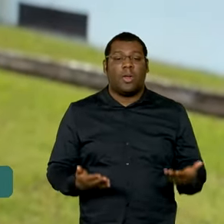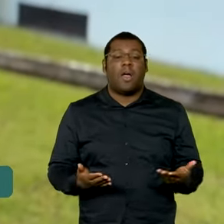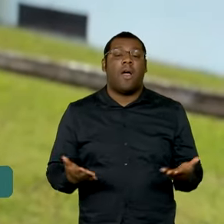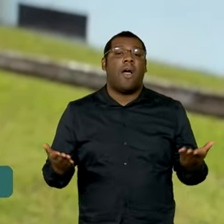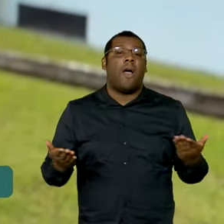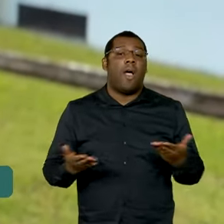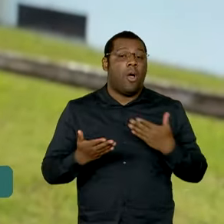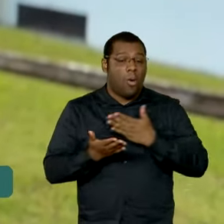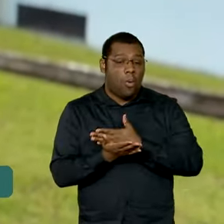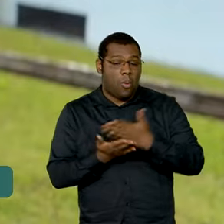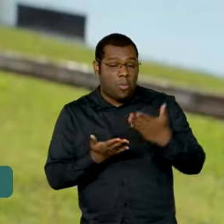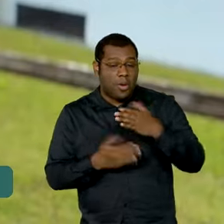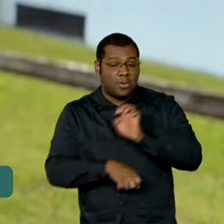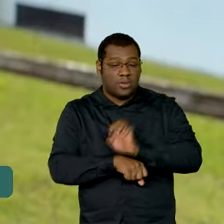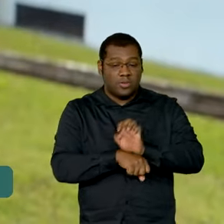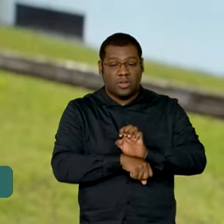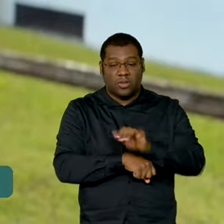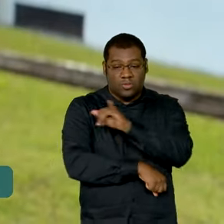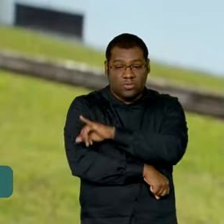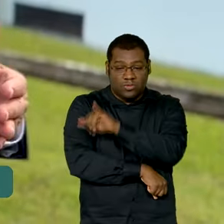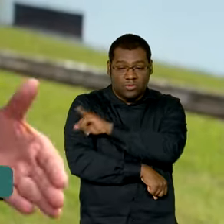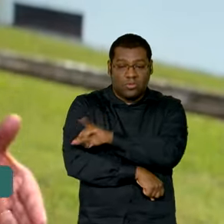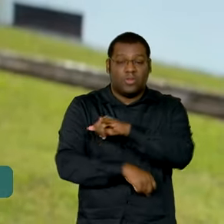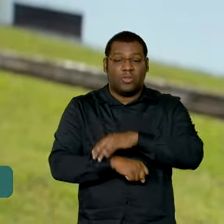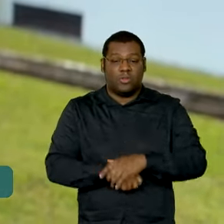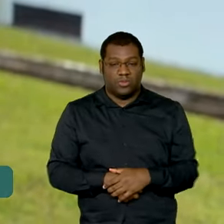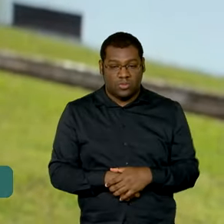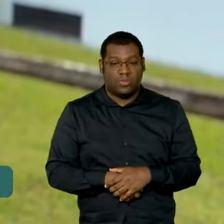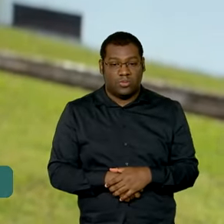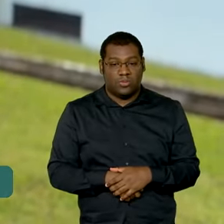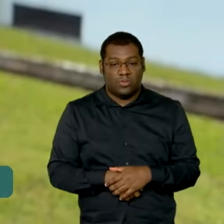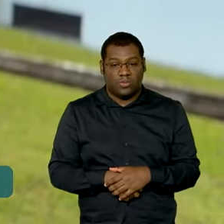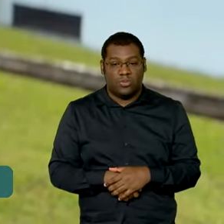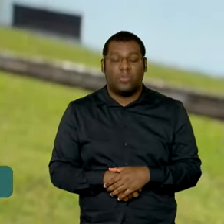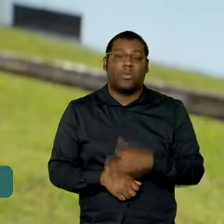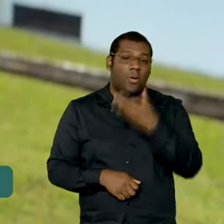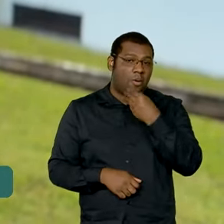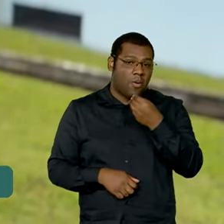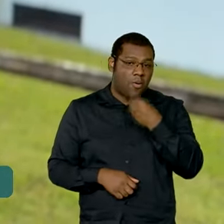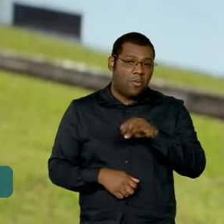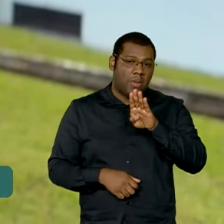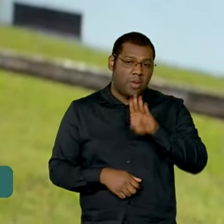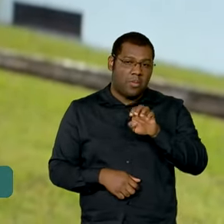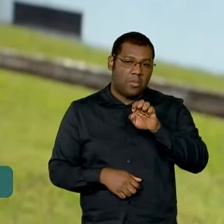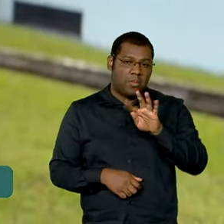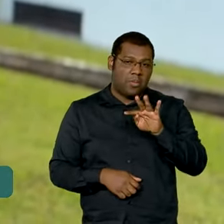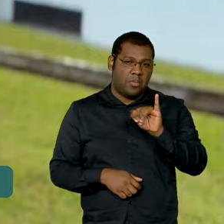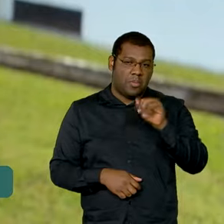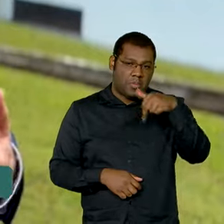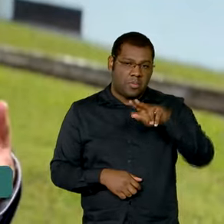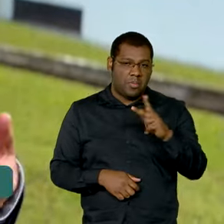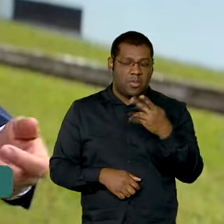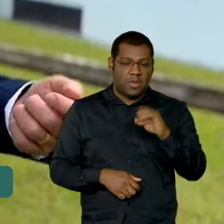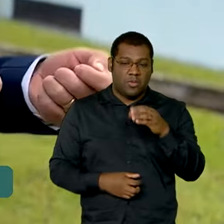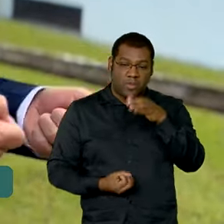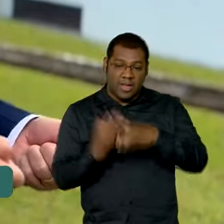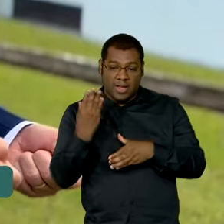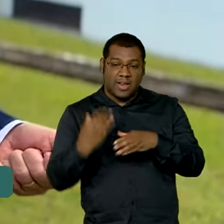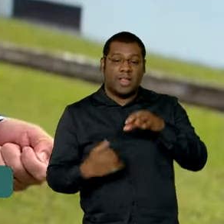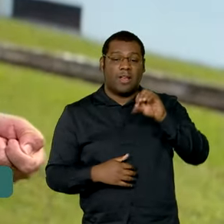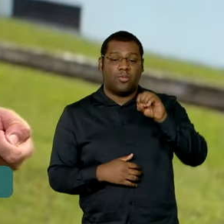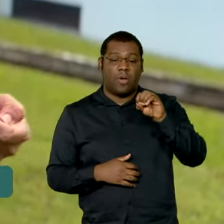a partir do Rio de Janeiro, o Instituto de Cidadania, do nosso saudoso Betinho, ali vamos trabalhar para